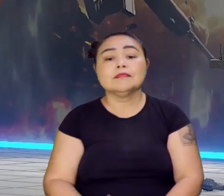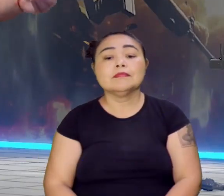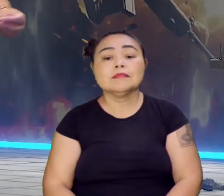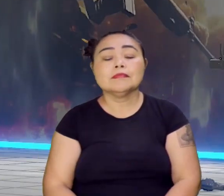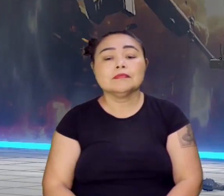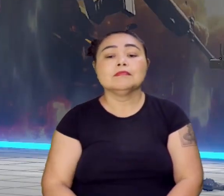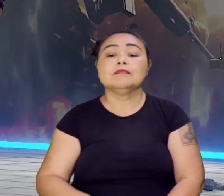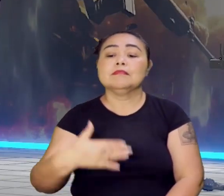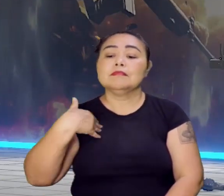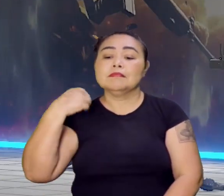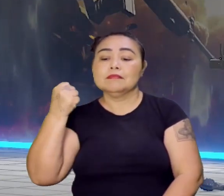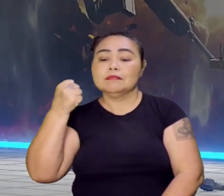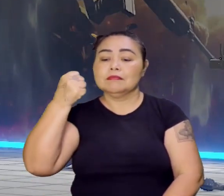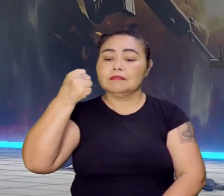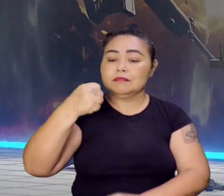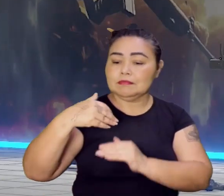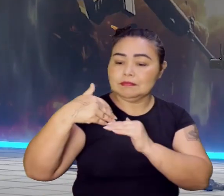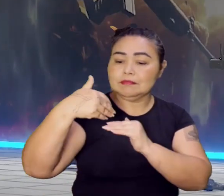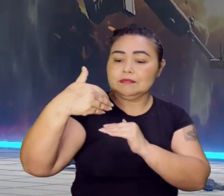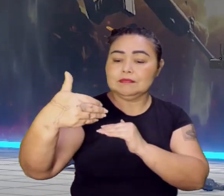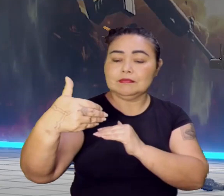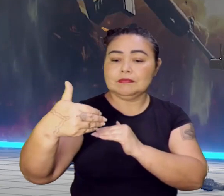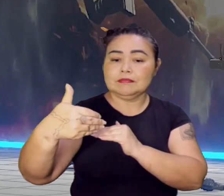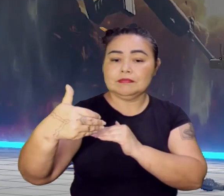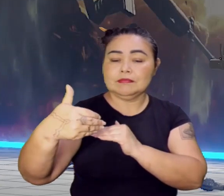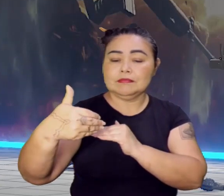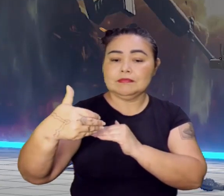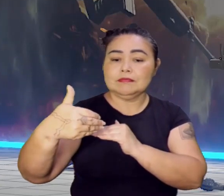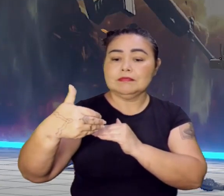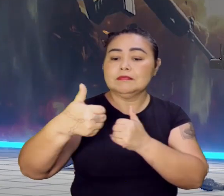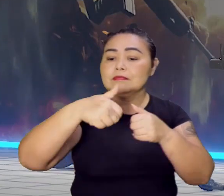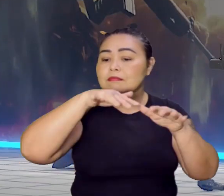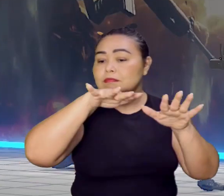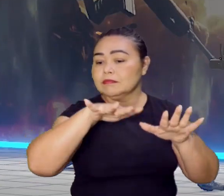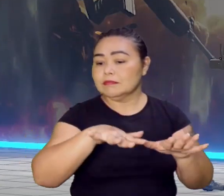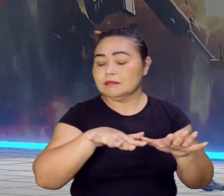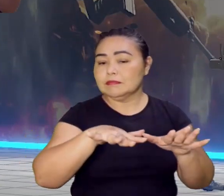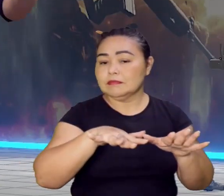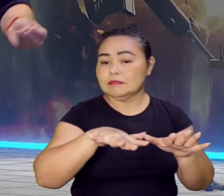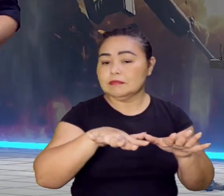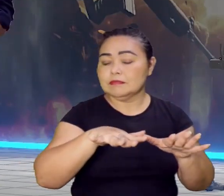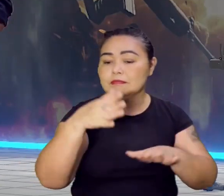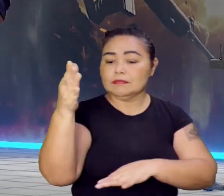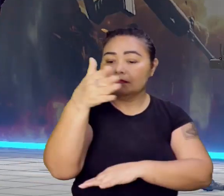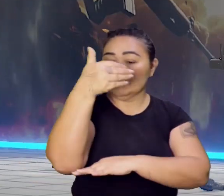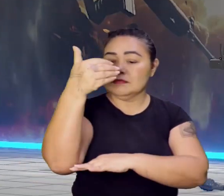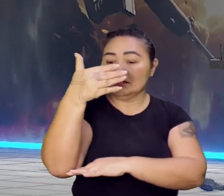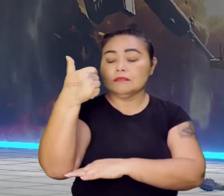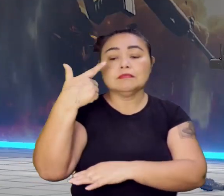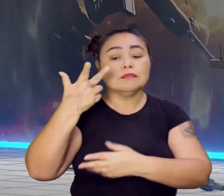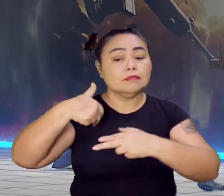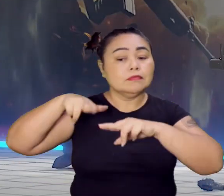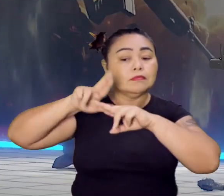Bandeira de prospecção, as murções, bandeira de apresamento.